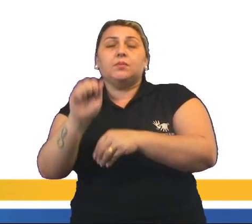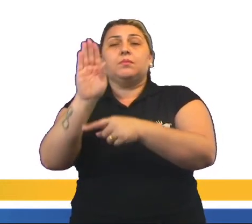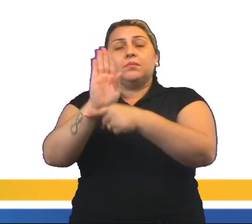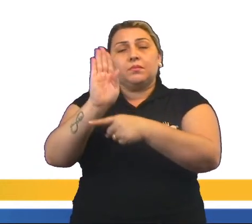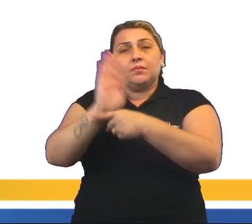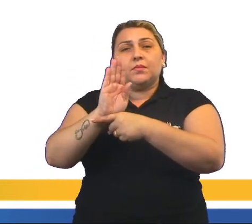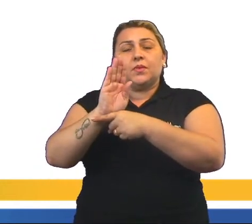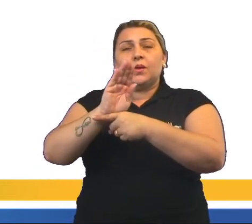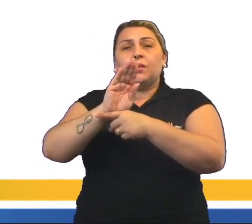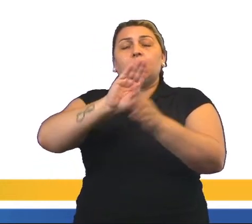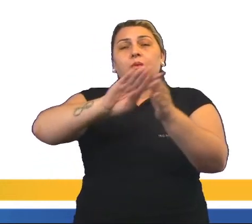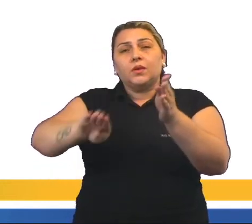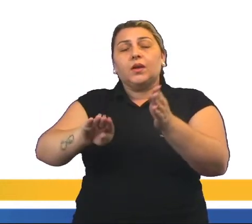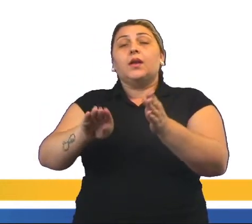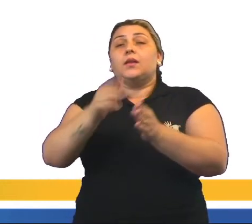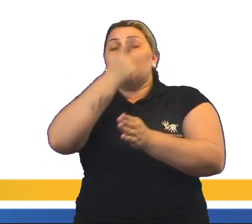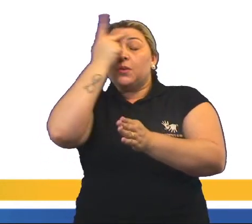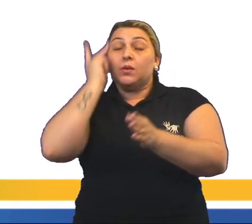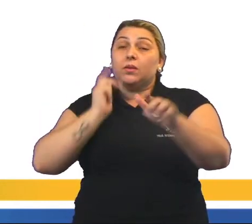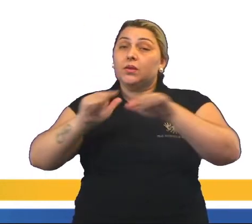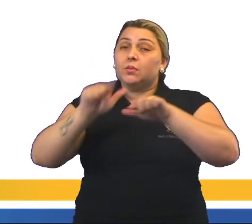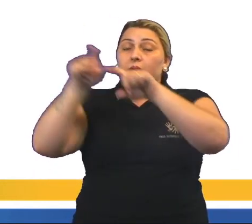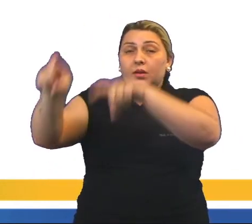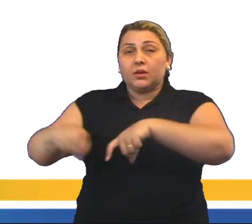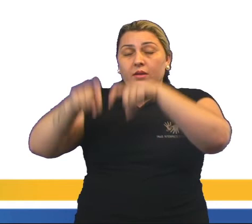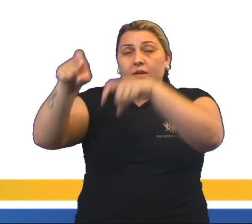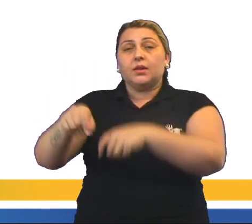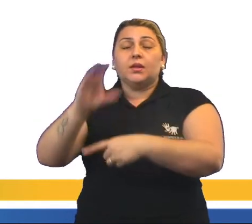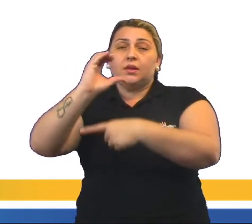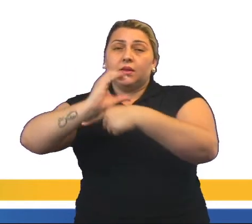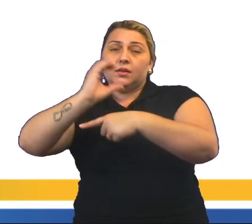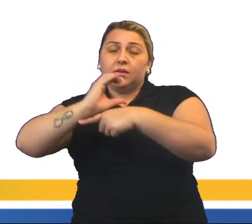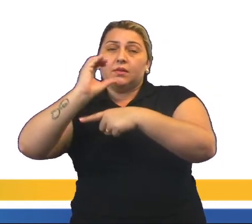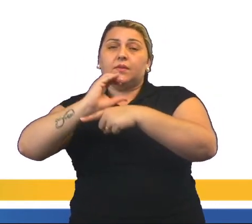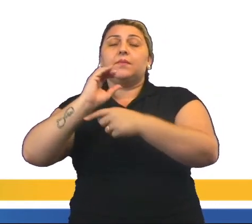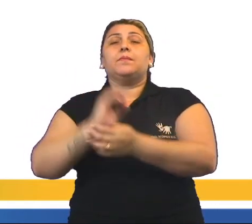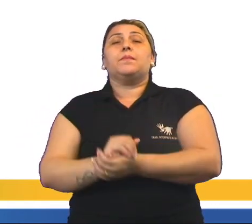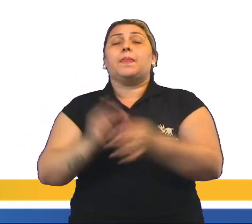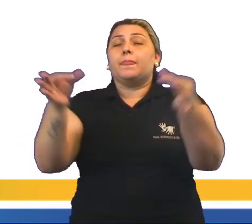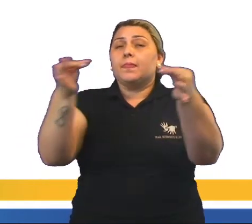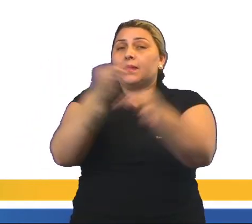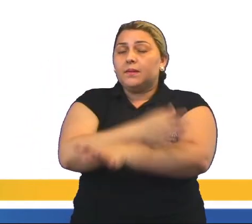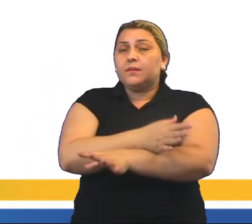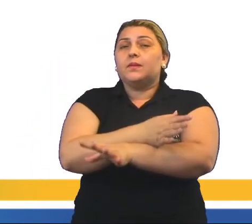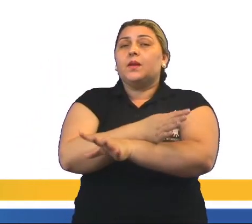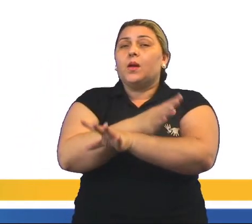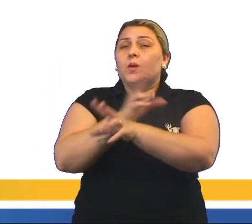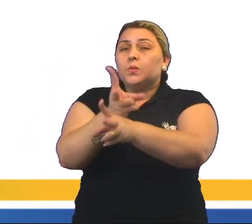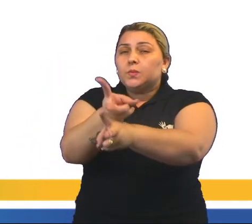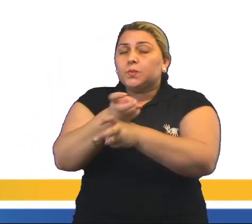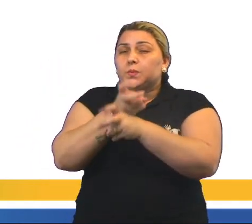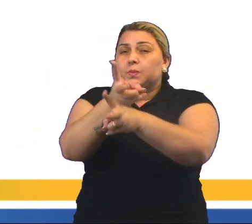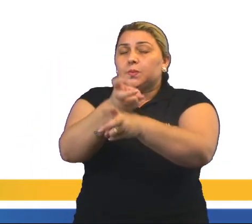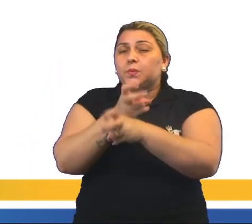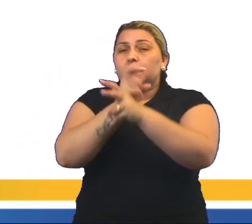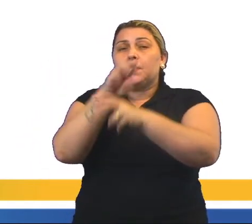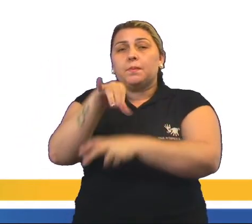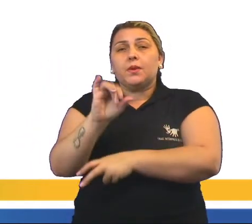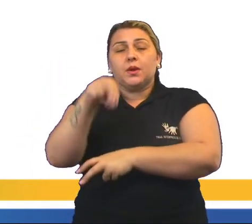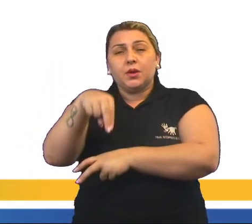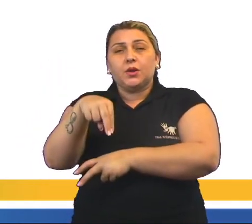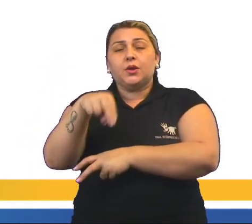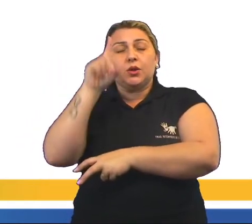expulsão do assalariado no campo. Letra C, formação e exploração dos minifúndios.